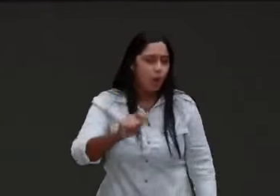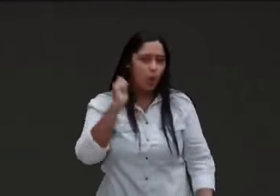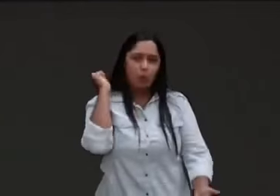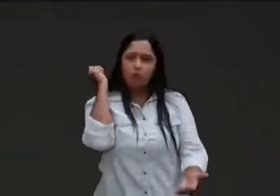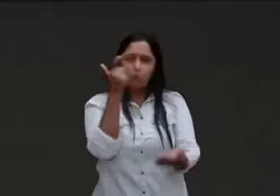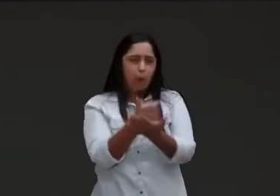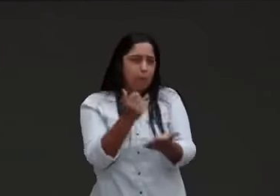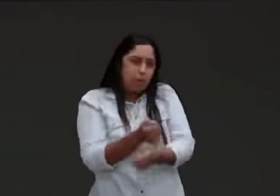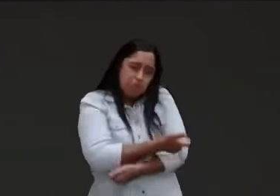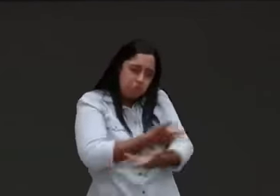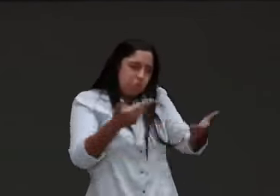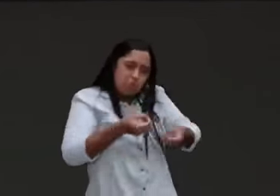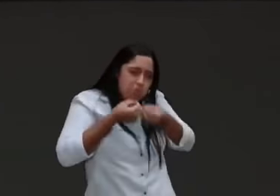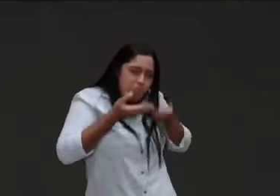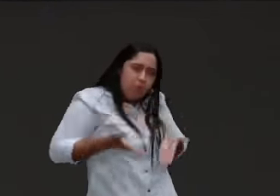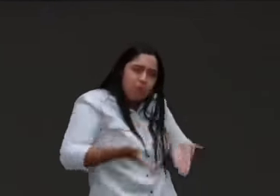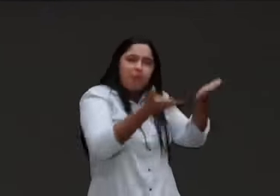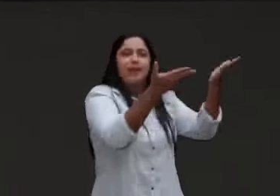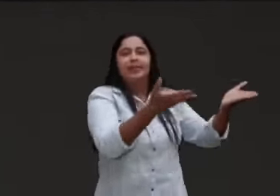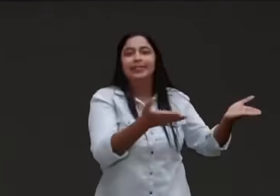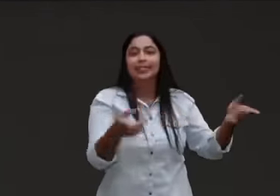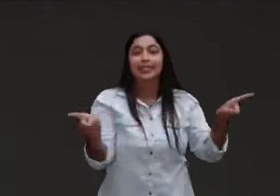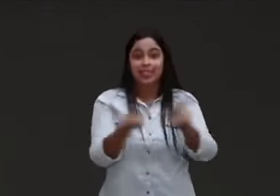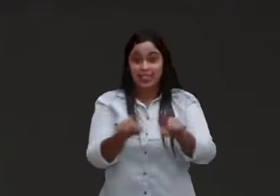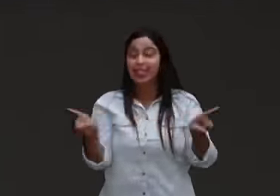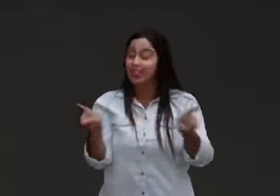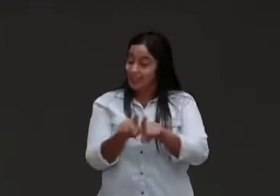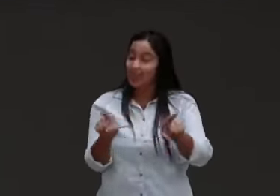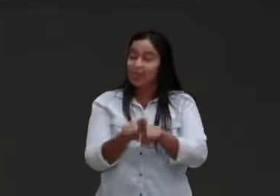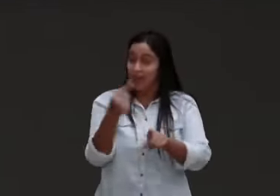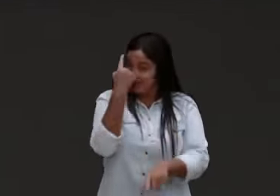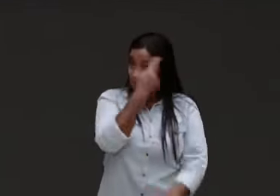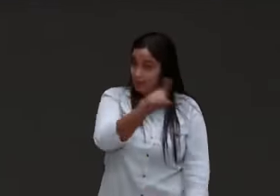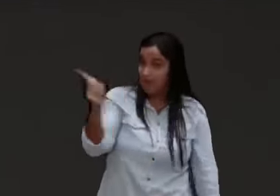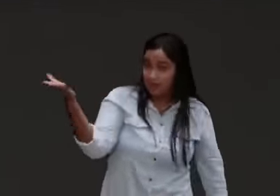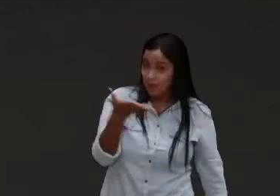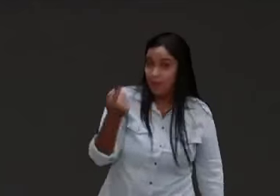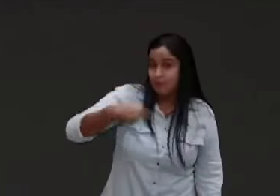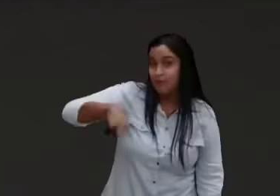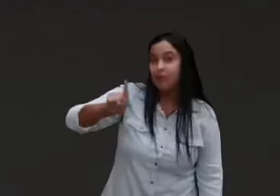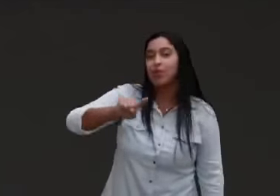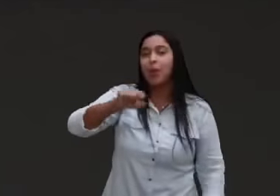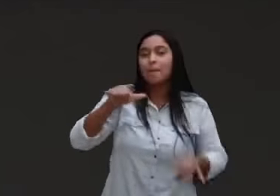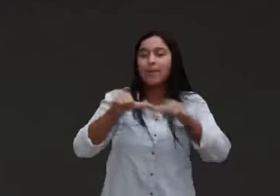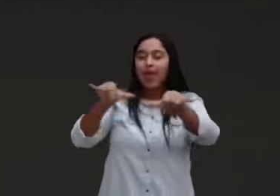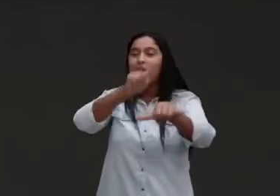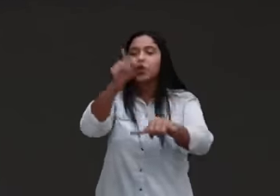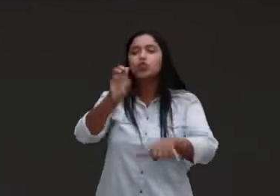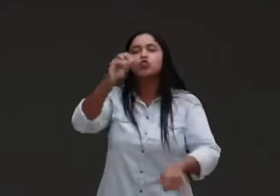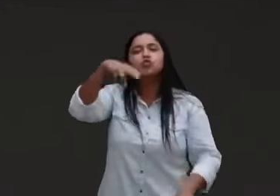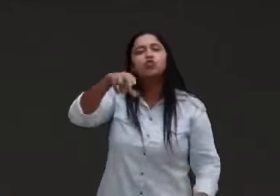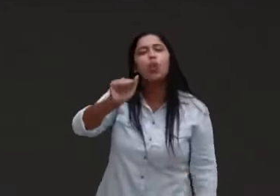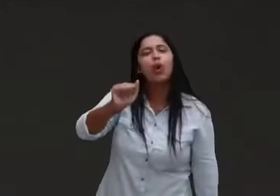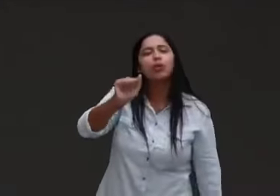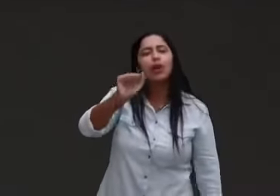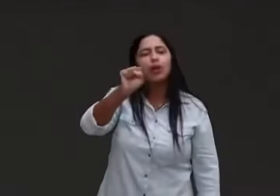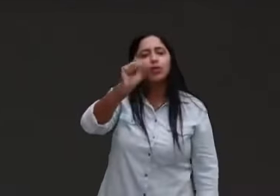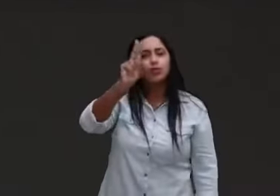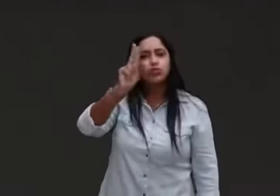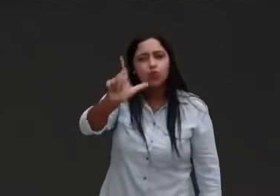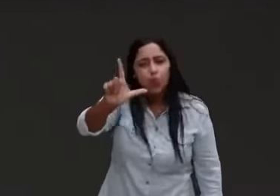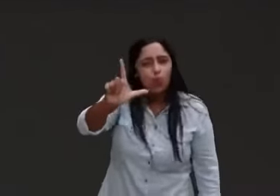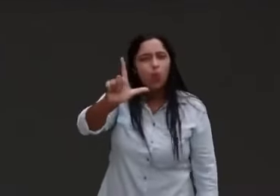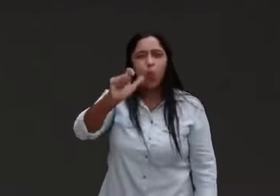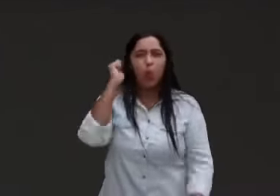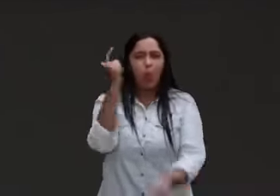gostosa, só porquê, porque a minha mãe nunca teve coragem de comprar na vida, sabe aquelas coisas que a mãe da gente, nunca ia comprar, não, isso é